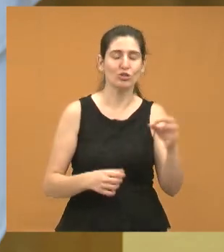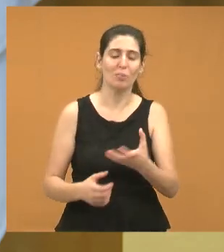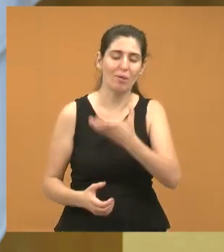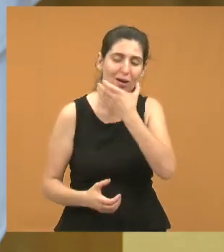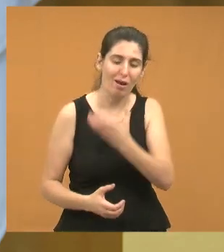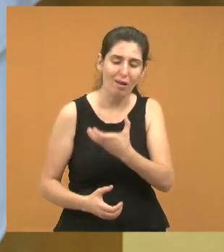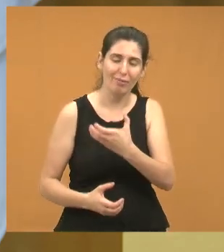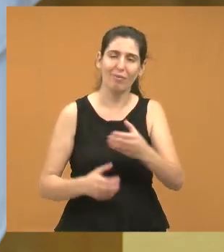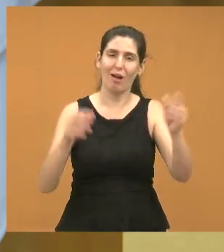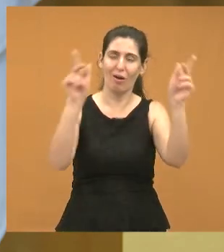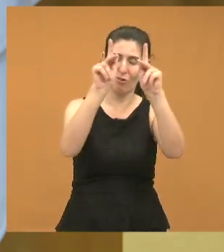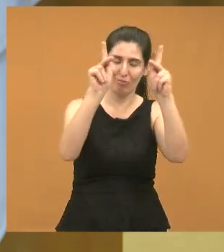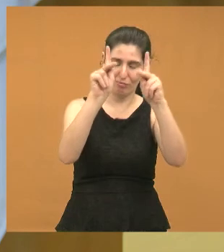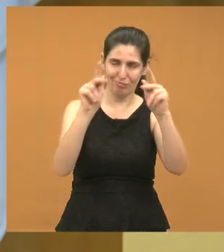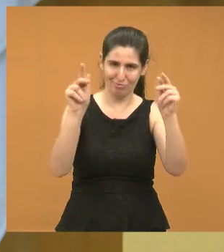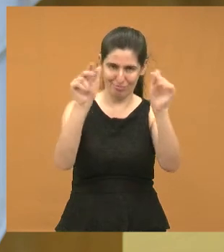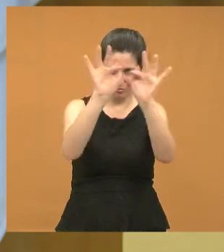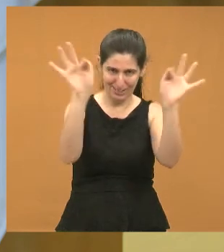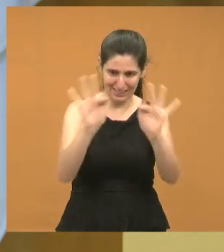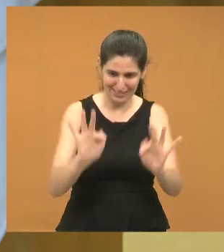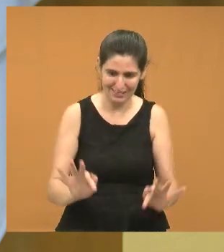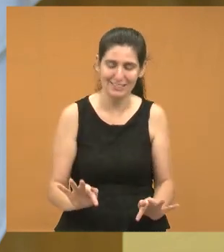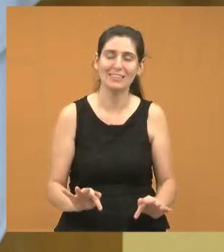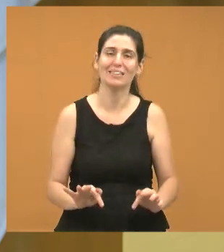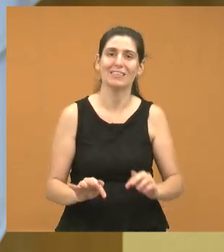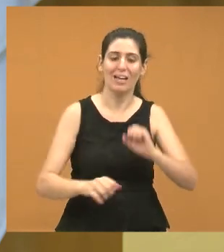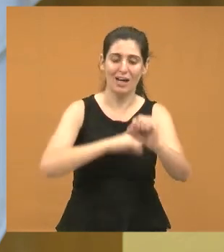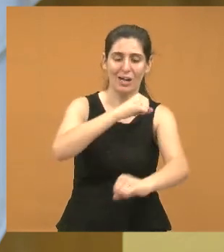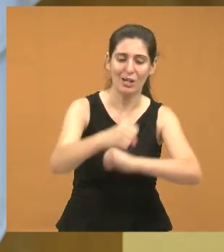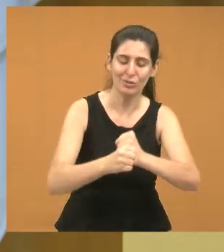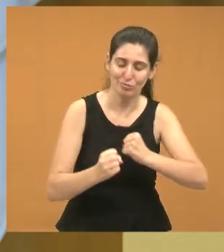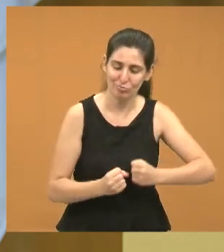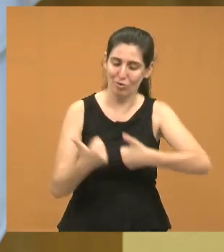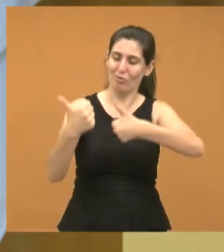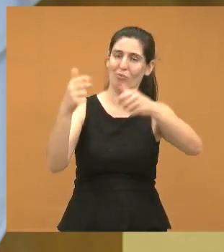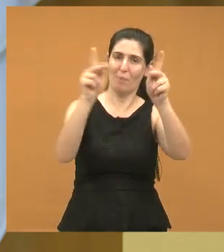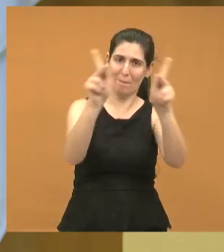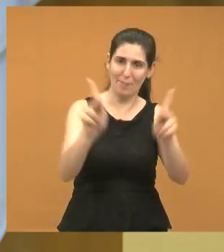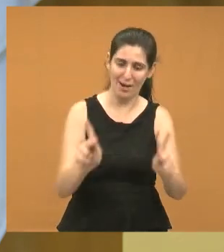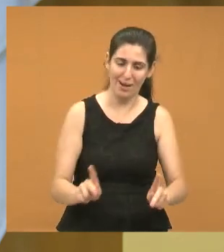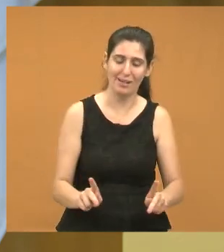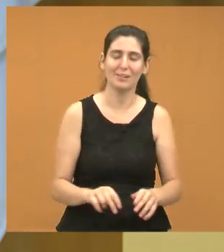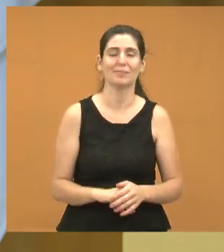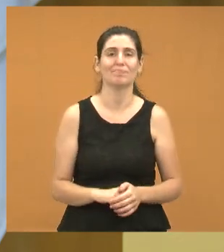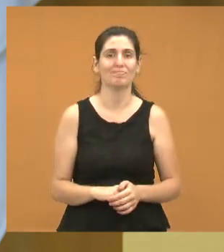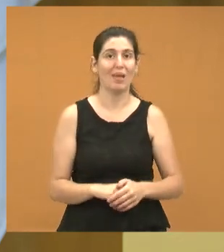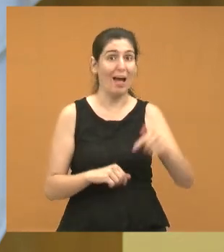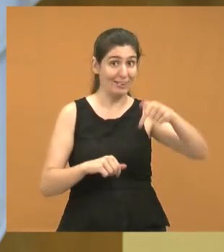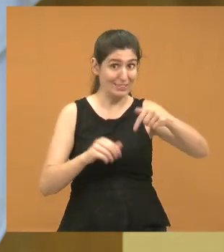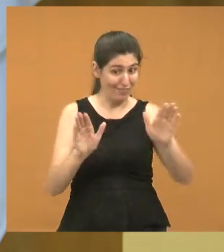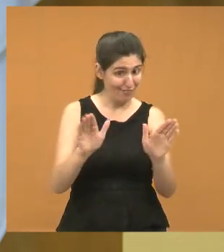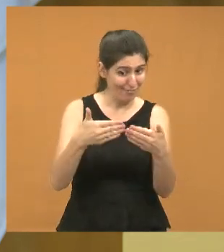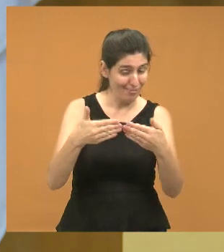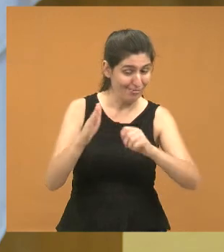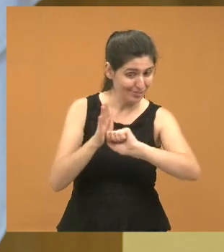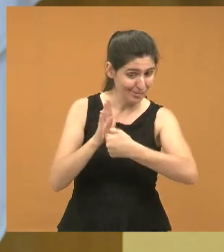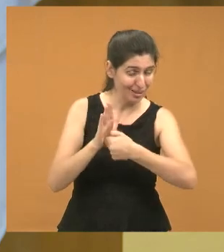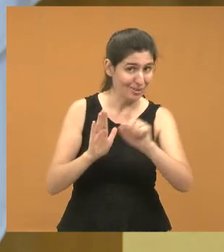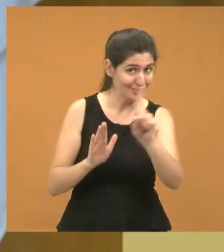para todos nós. Grande abraço, fique com Deus. E quero dizer para os ministros de Jacareí que o gabinete não fica fechado. Isso é